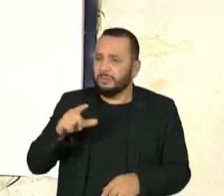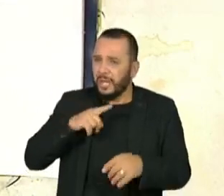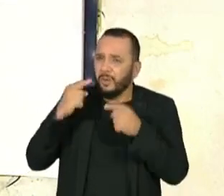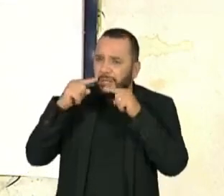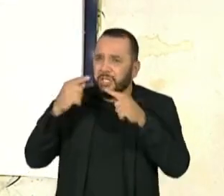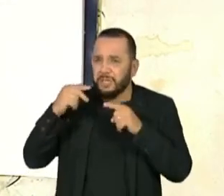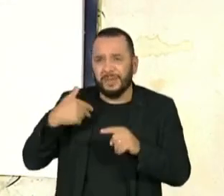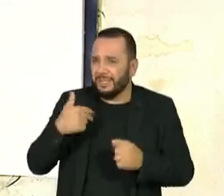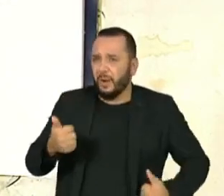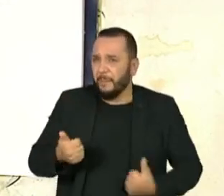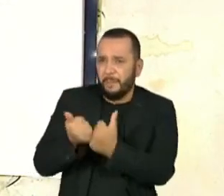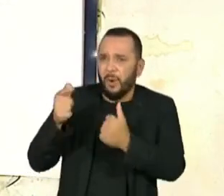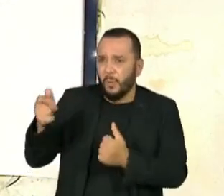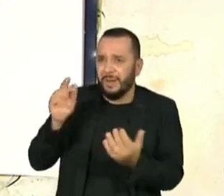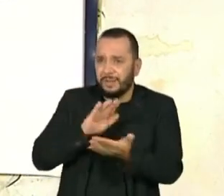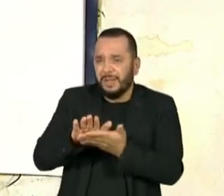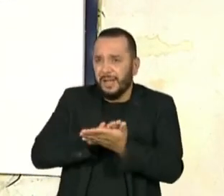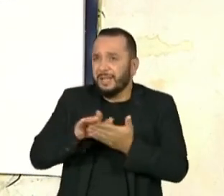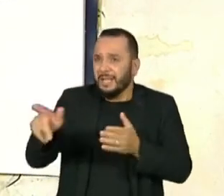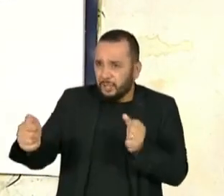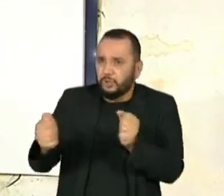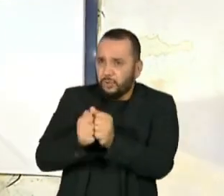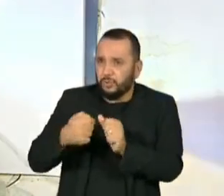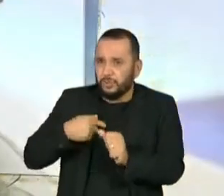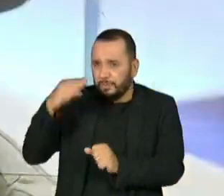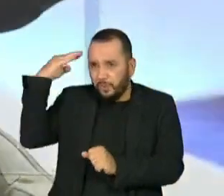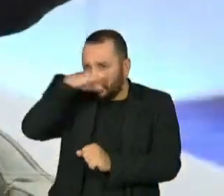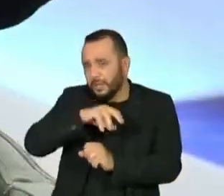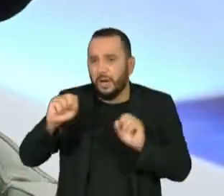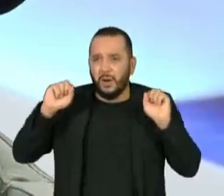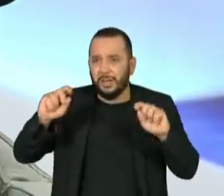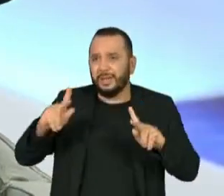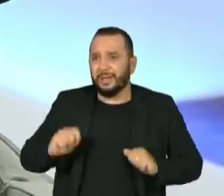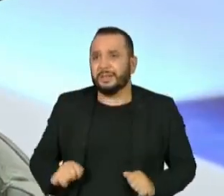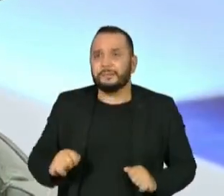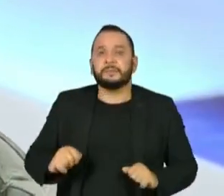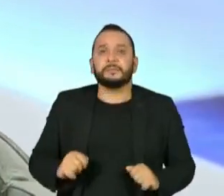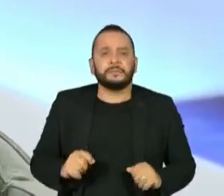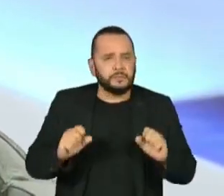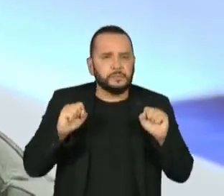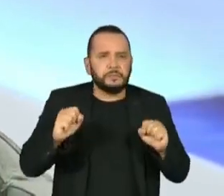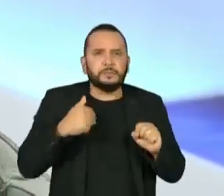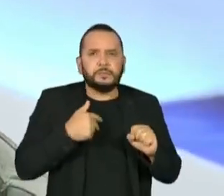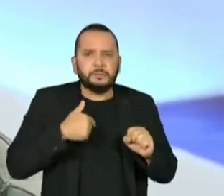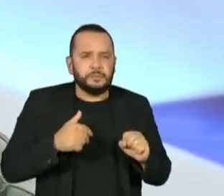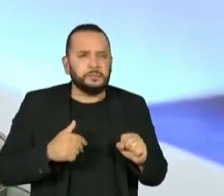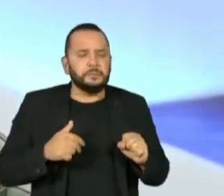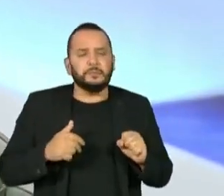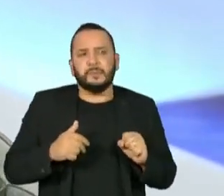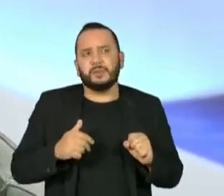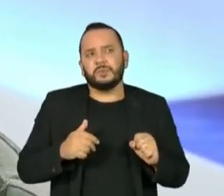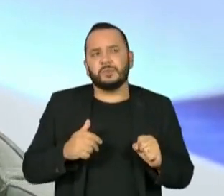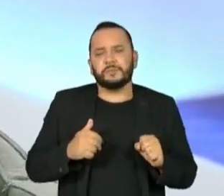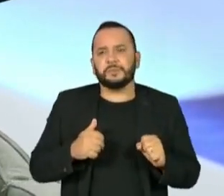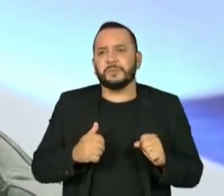história, ele está lá, ele está no partido do Bolsonaro, ok, mas eu podia abertamente apoiar um presidente da República